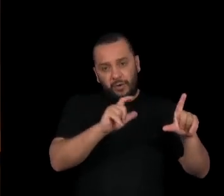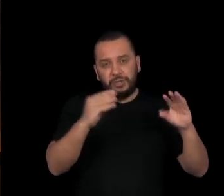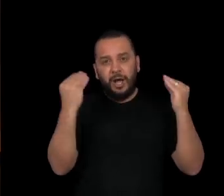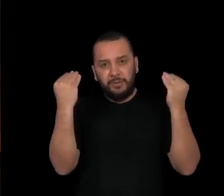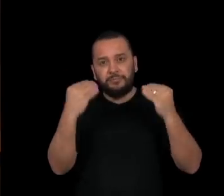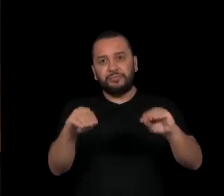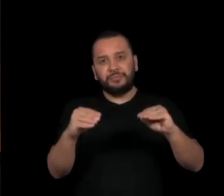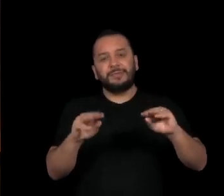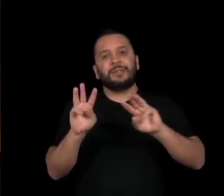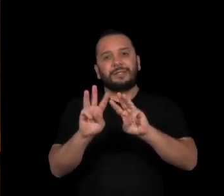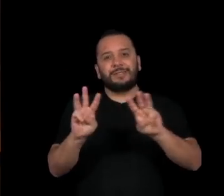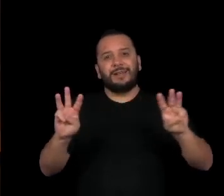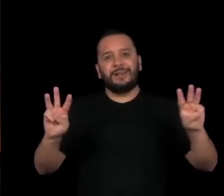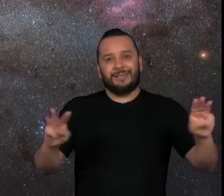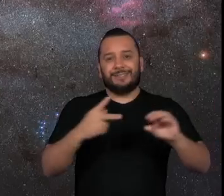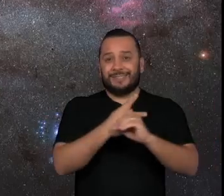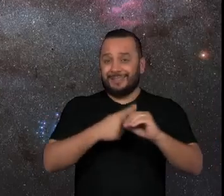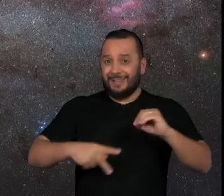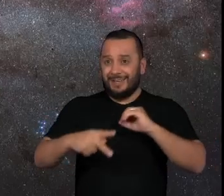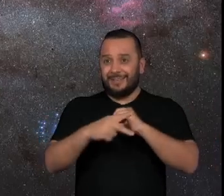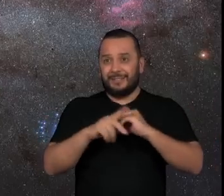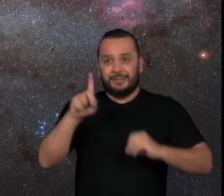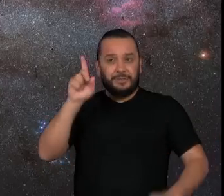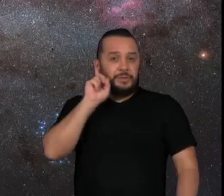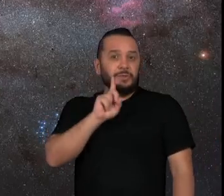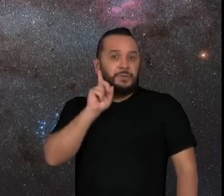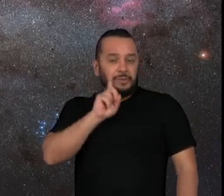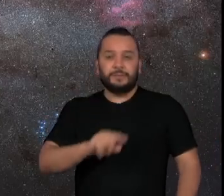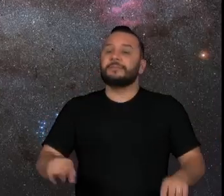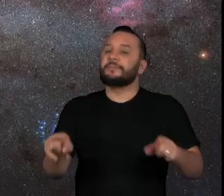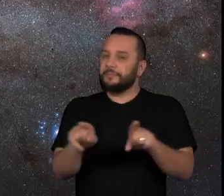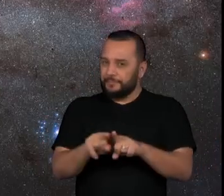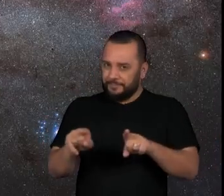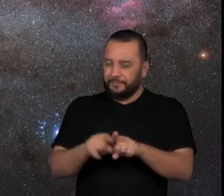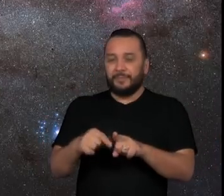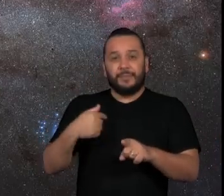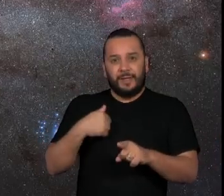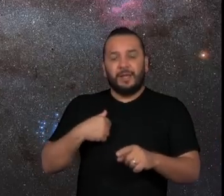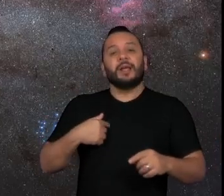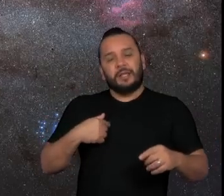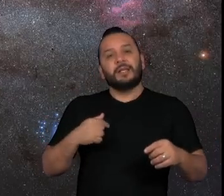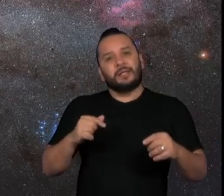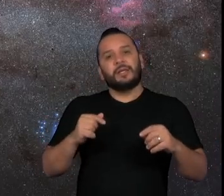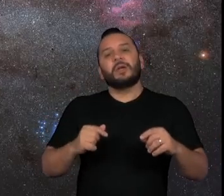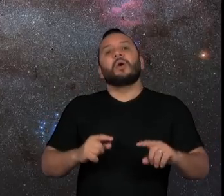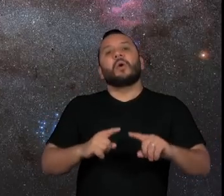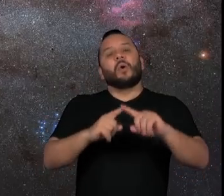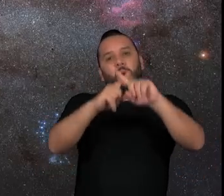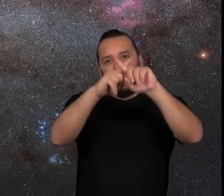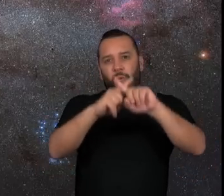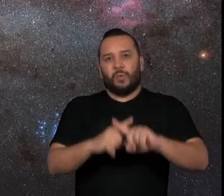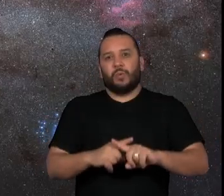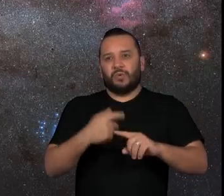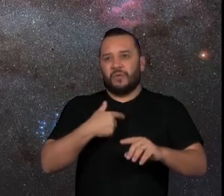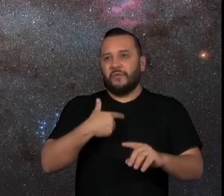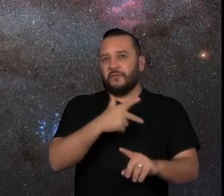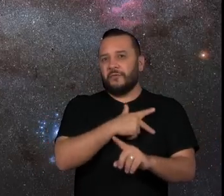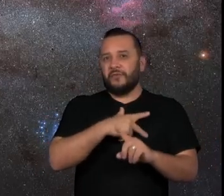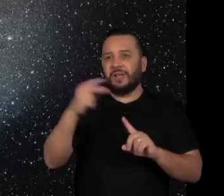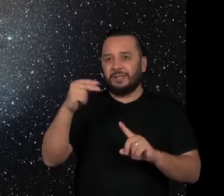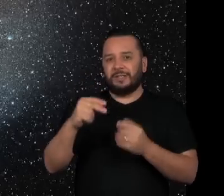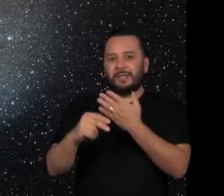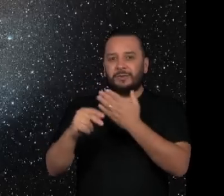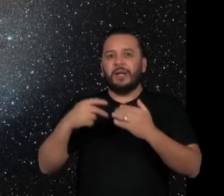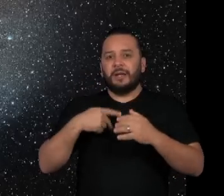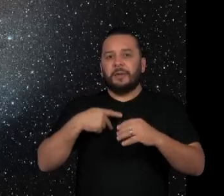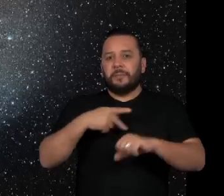agência espacial americana. Kiko também já foi vencedor do concurso do Observatório Real de Greenwich, na